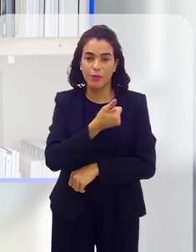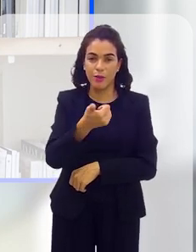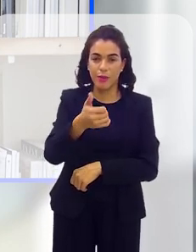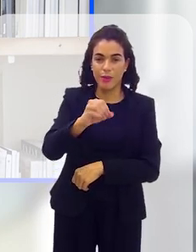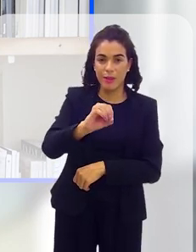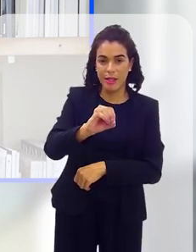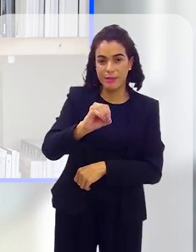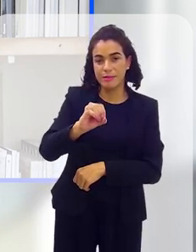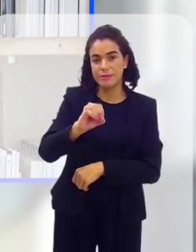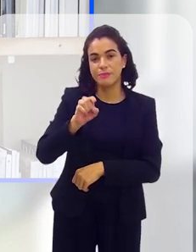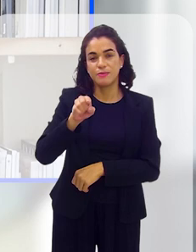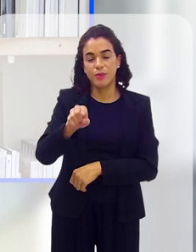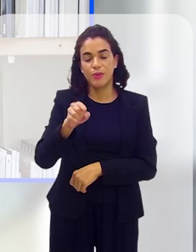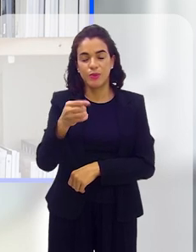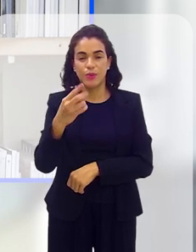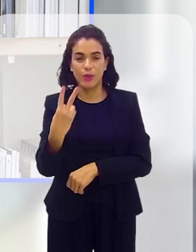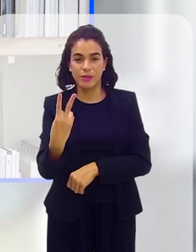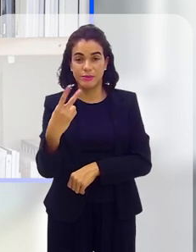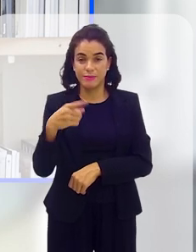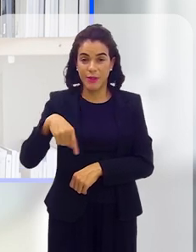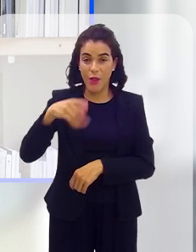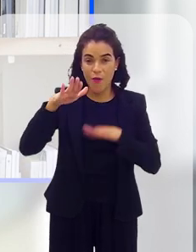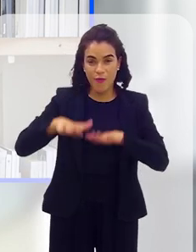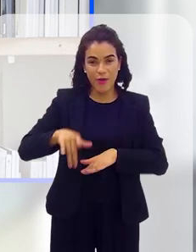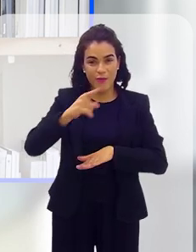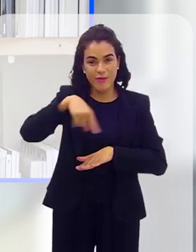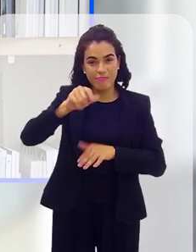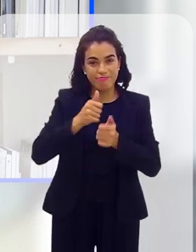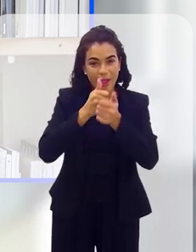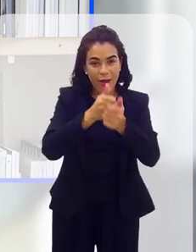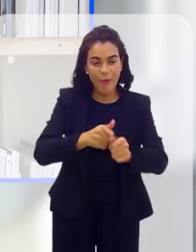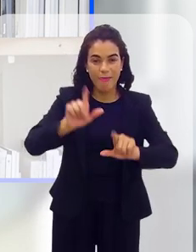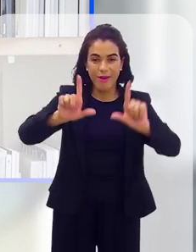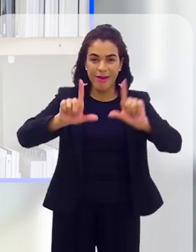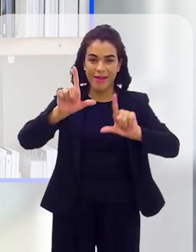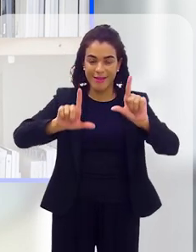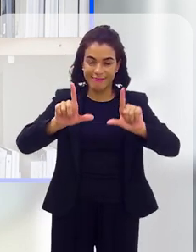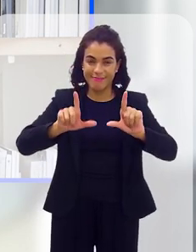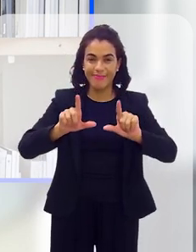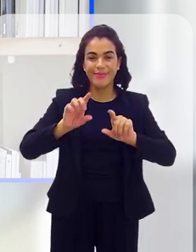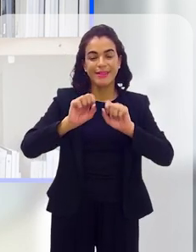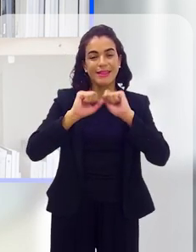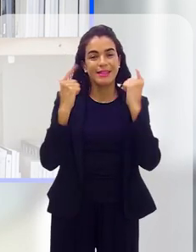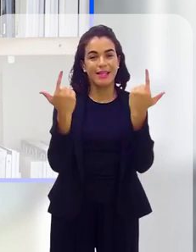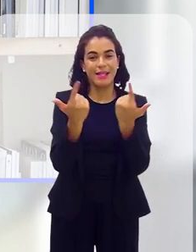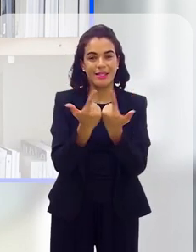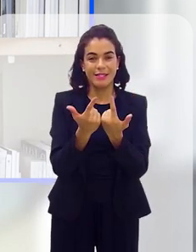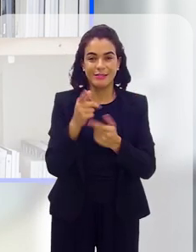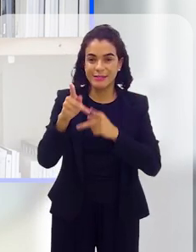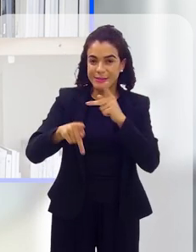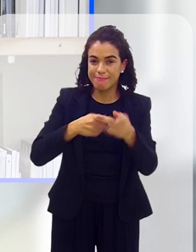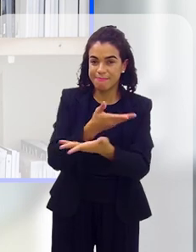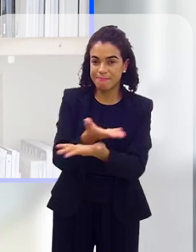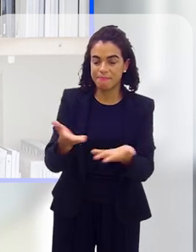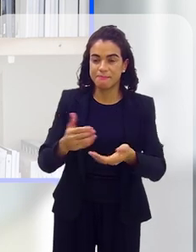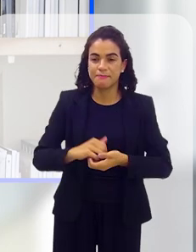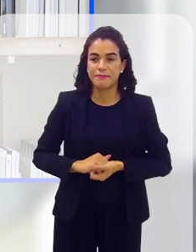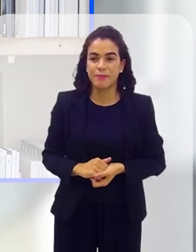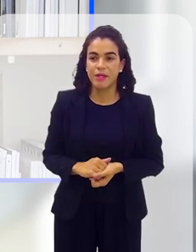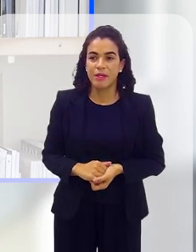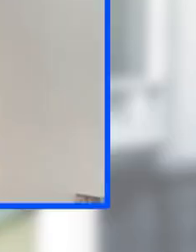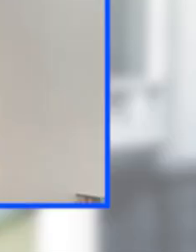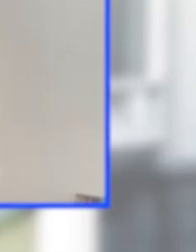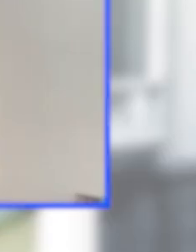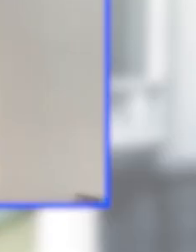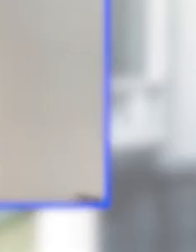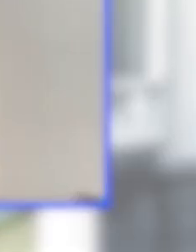TV aberta no canal 10.2. Vou ficando por aqui, você segue acompanhando a gente daí. TV Alerj, o canal